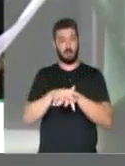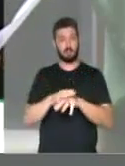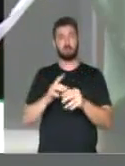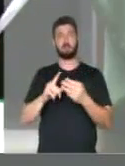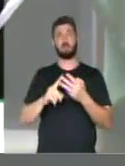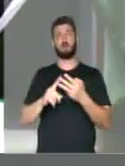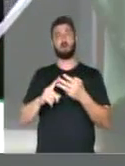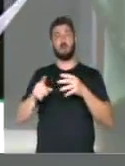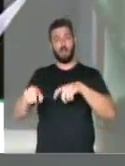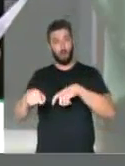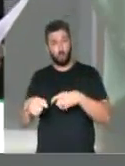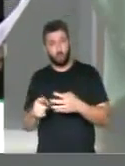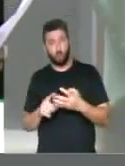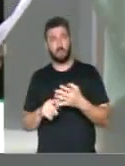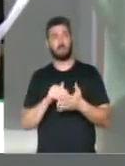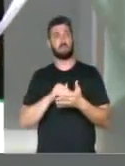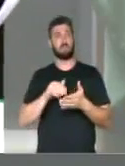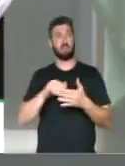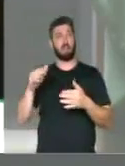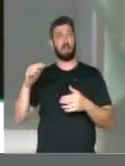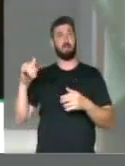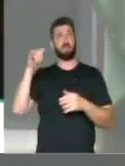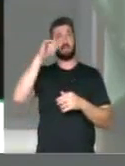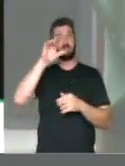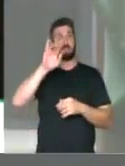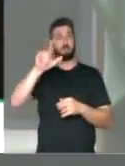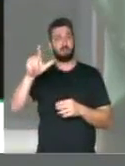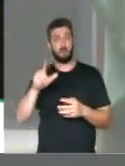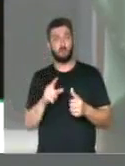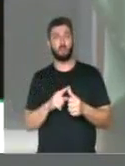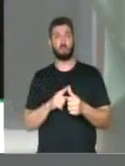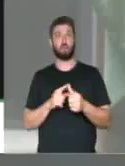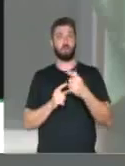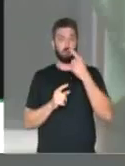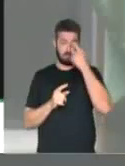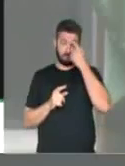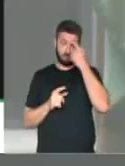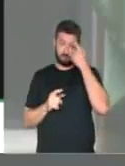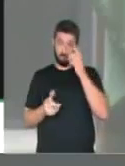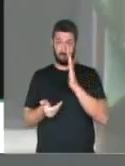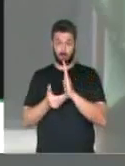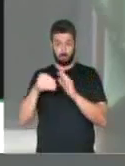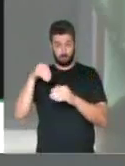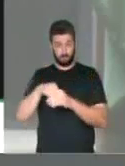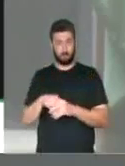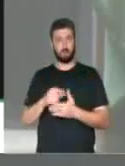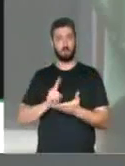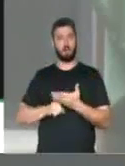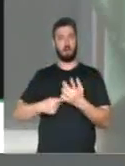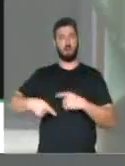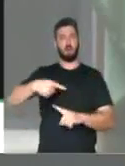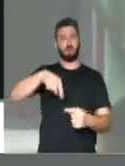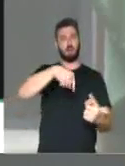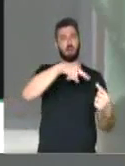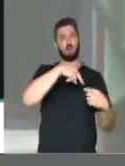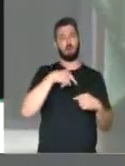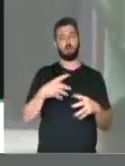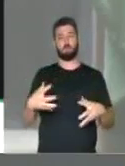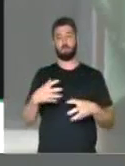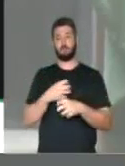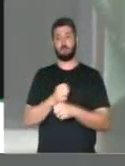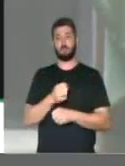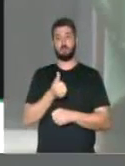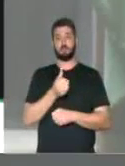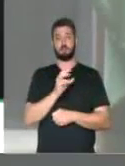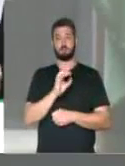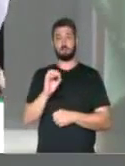Agricultura, Secretaria da Aviação Civil e dentro da própria Câmara, o esquema montado desviou esses